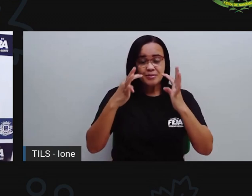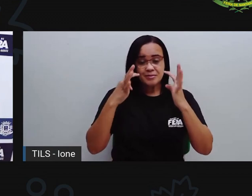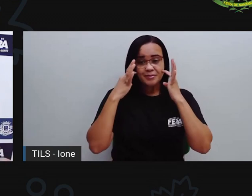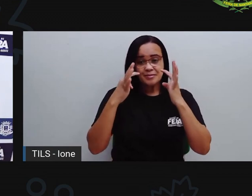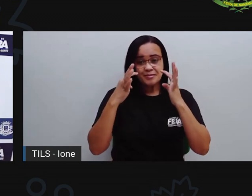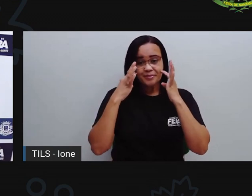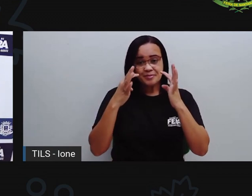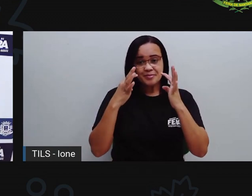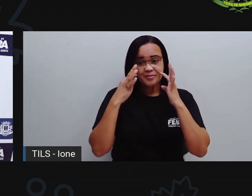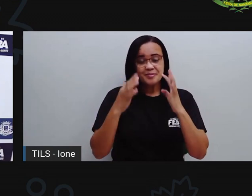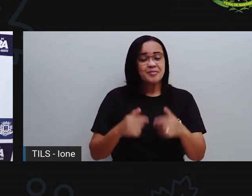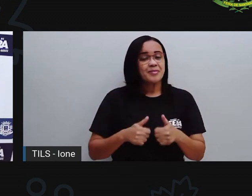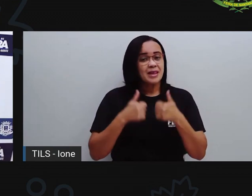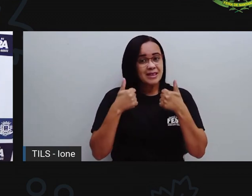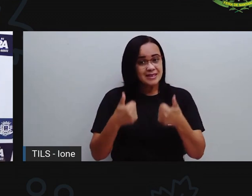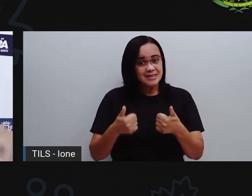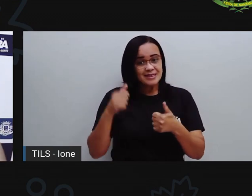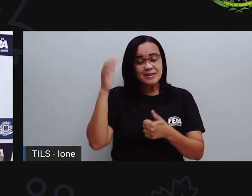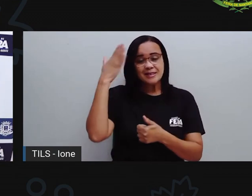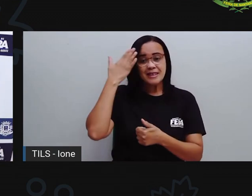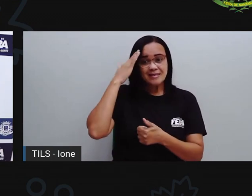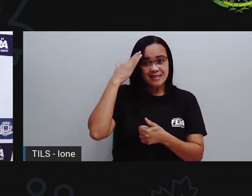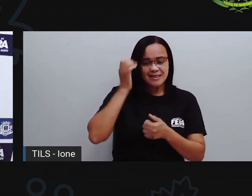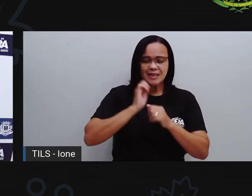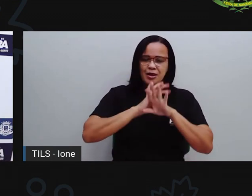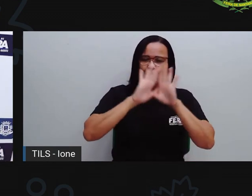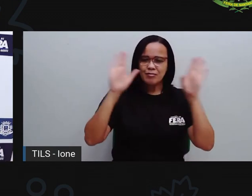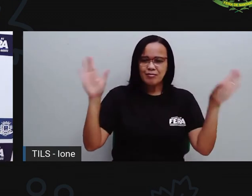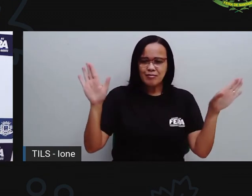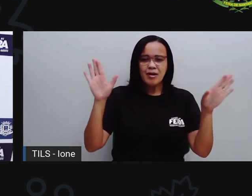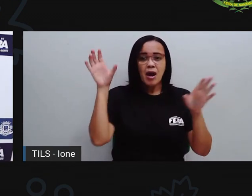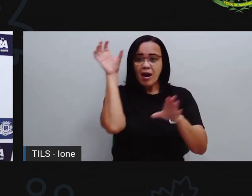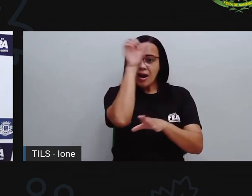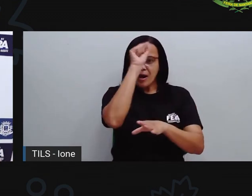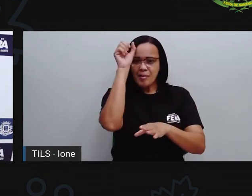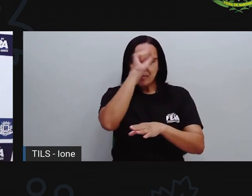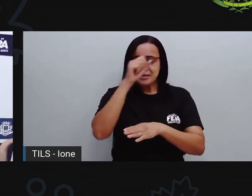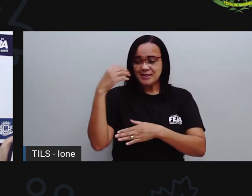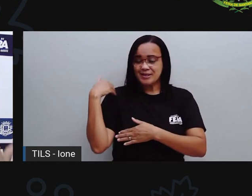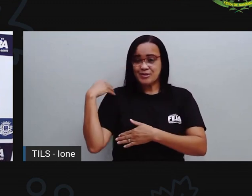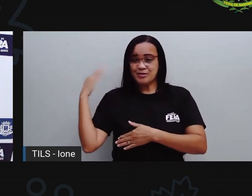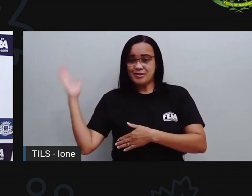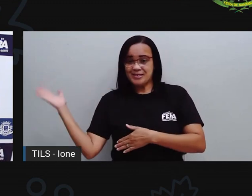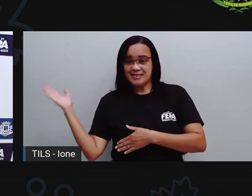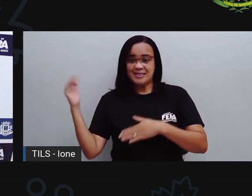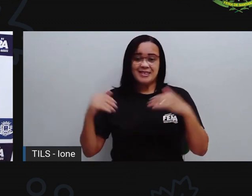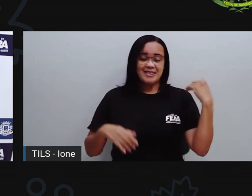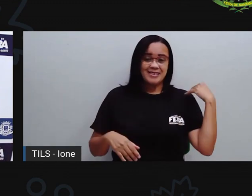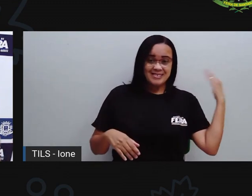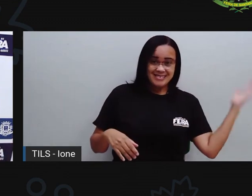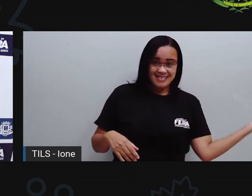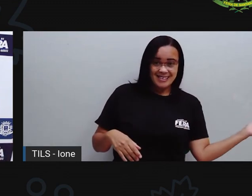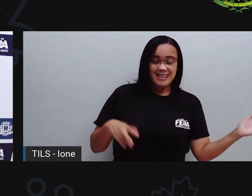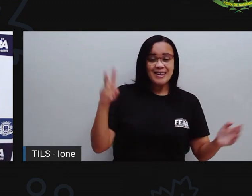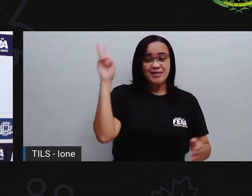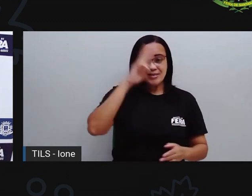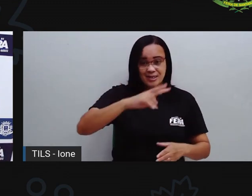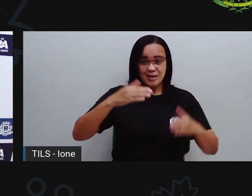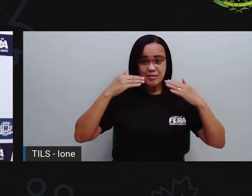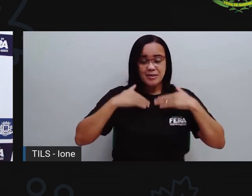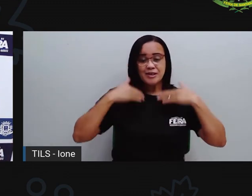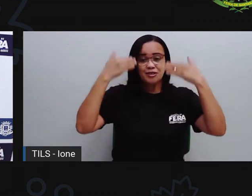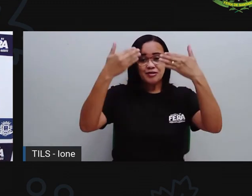entenderam direitinho qual é o lado direito, qual é o lado esquerdo. E a Pró vai lembrar. Você está aí de frente para a televisão. Então, seu